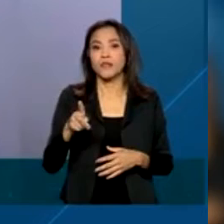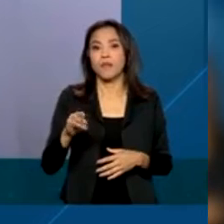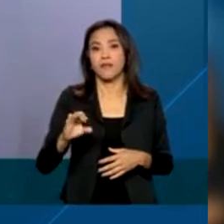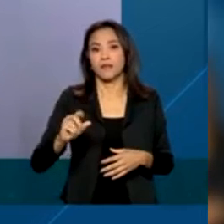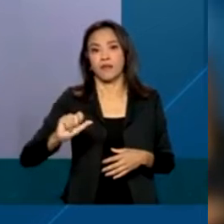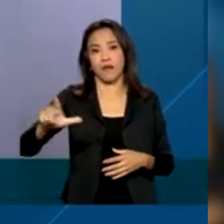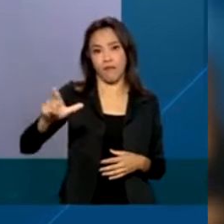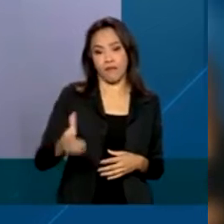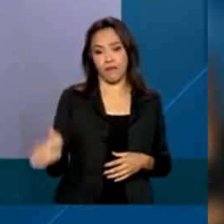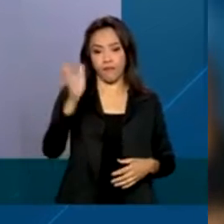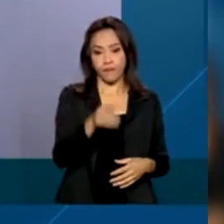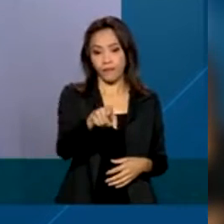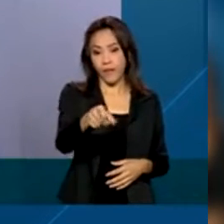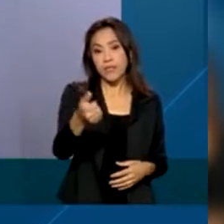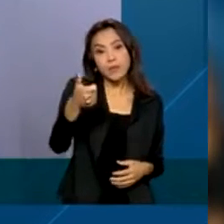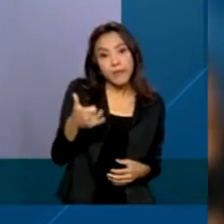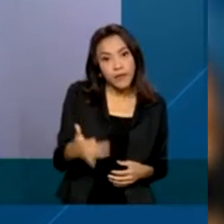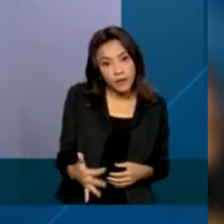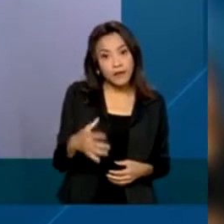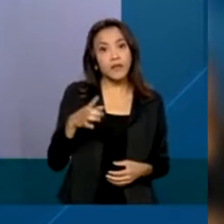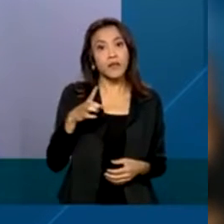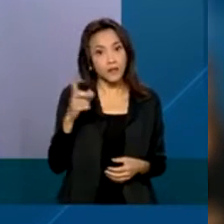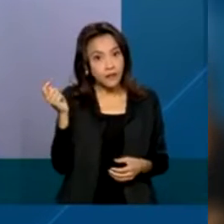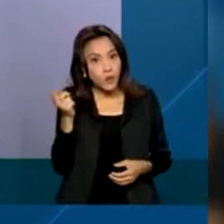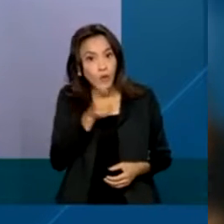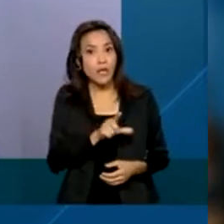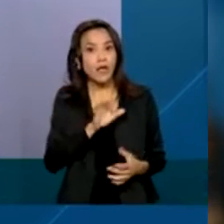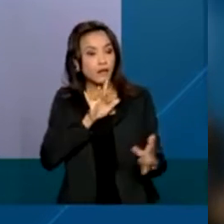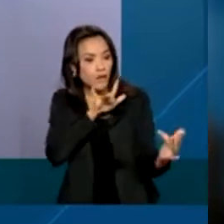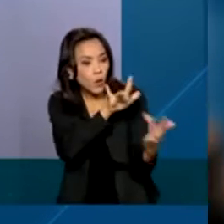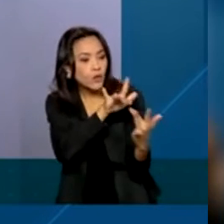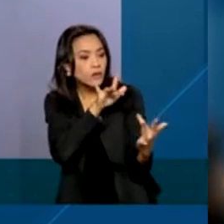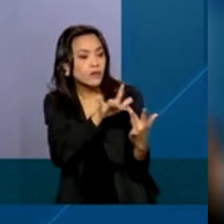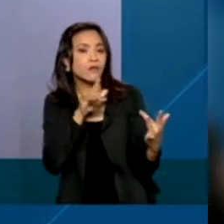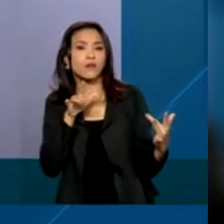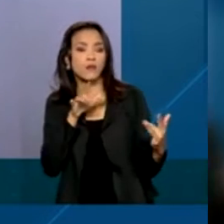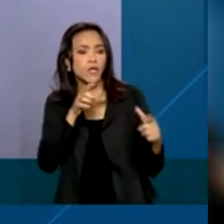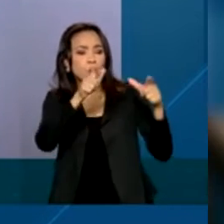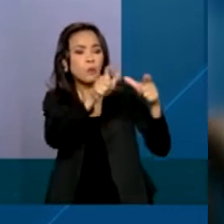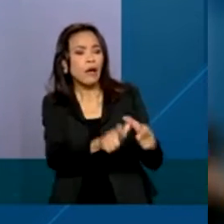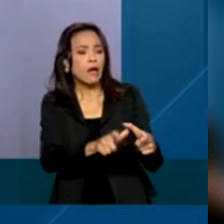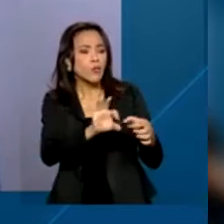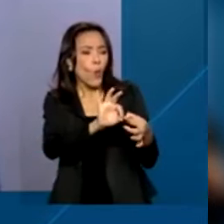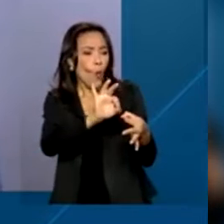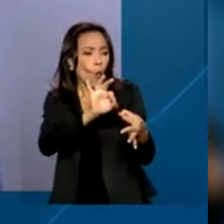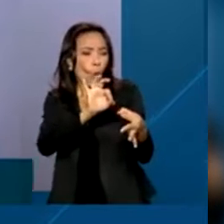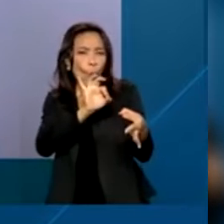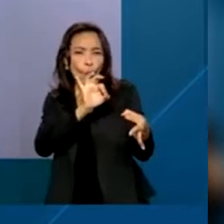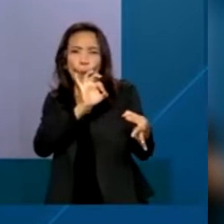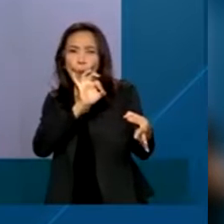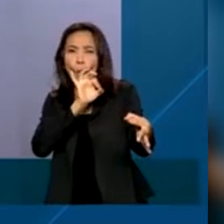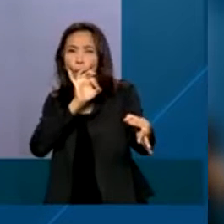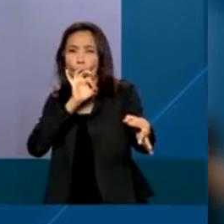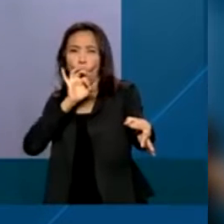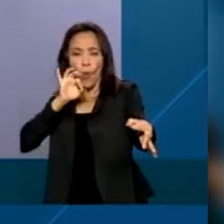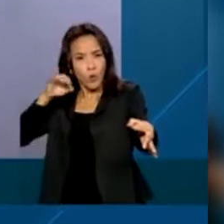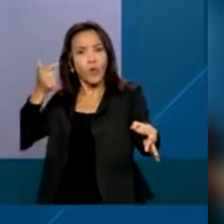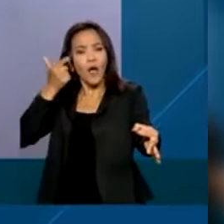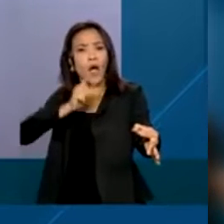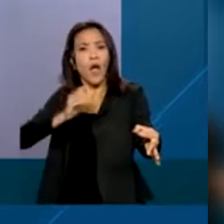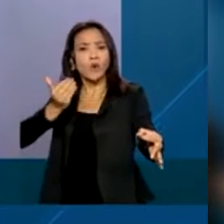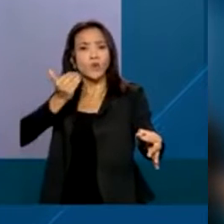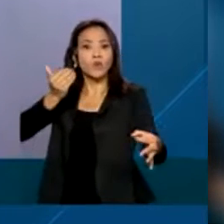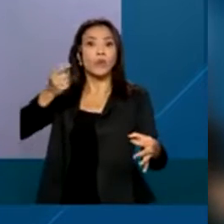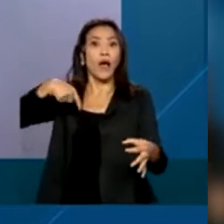exemplo, que você faça comunicação com áreas remotas. Ele é um satélite que tem um sistema de comunicação que te permite